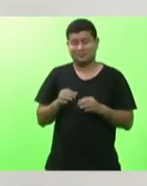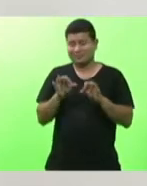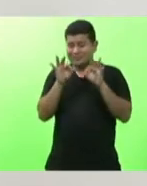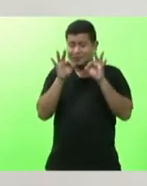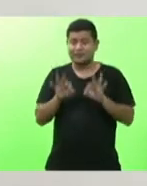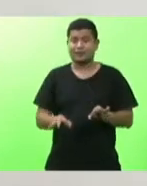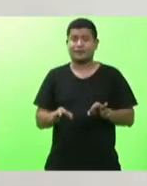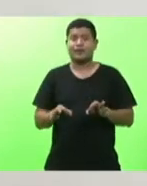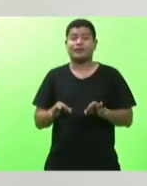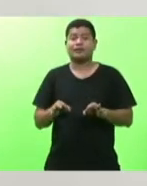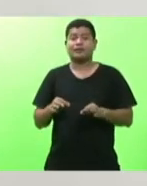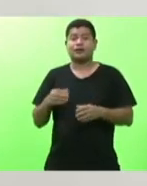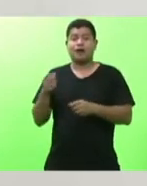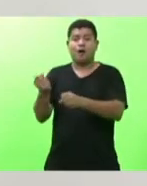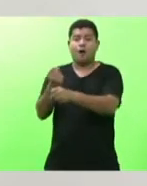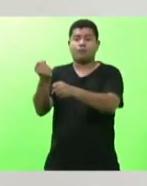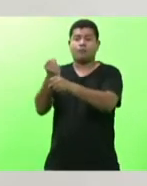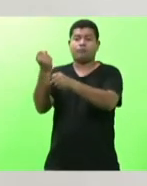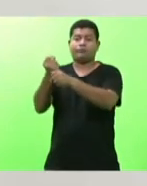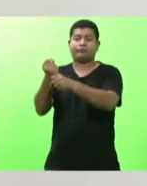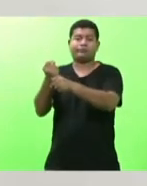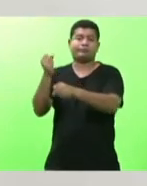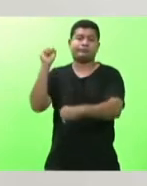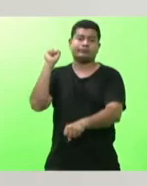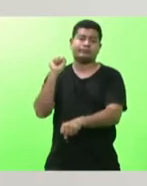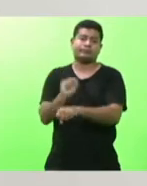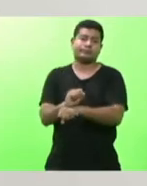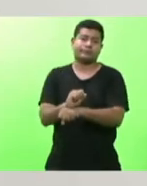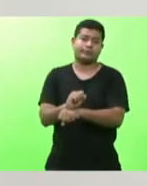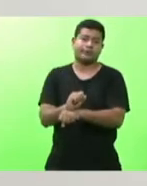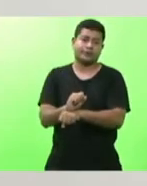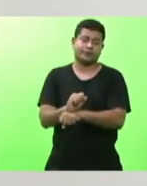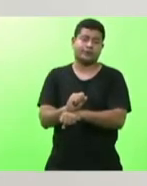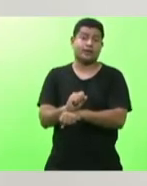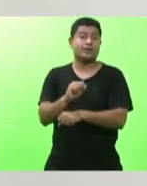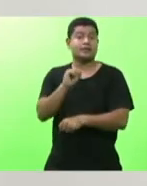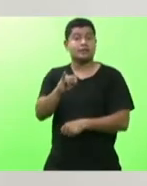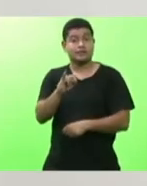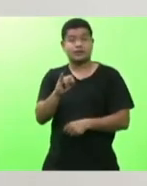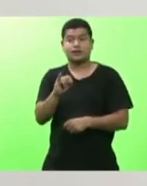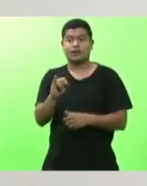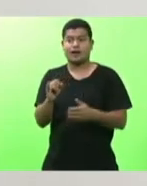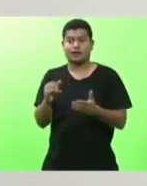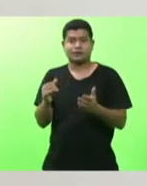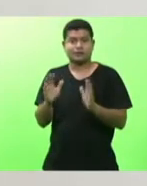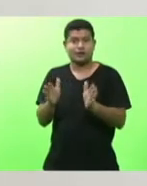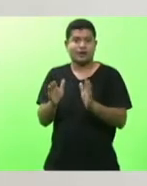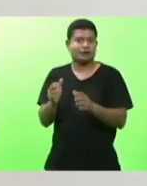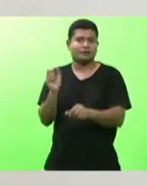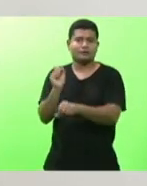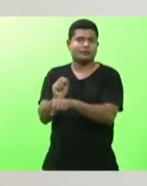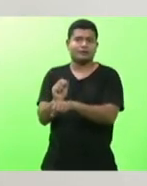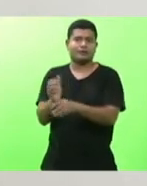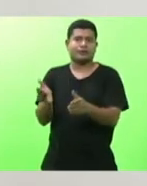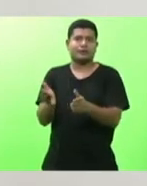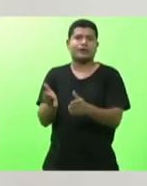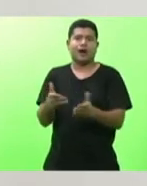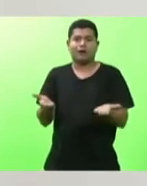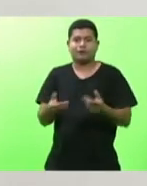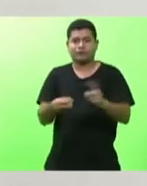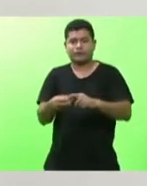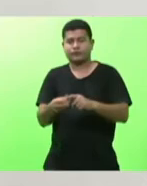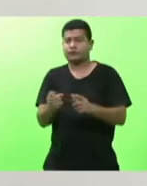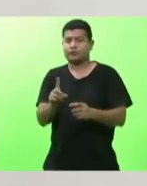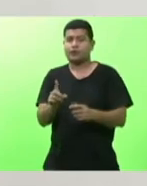interrompido se é que ainda não foi mas seria interrompido todas essas obras que estão em andamento